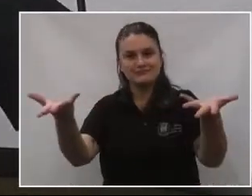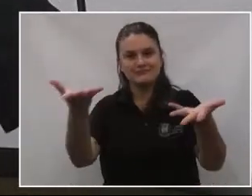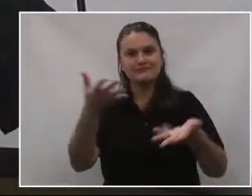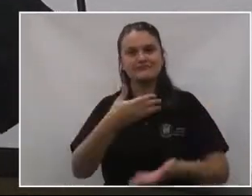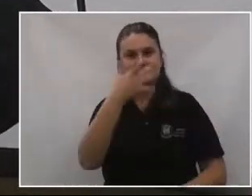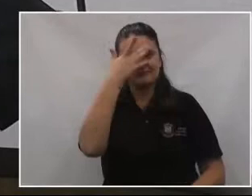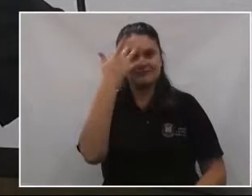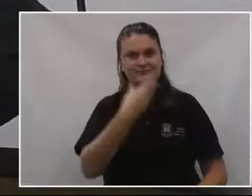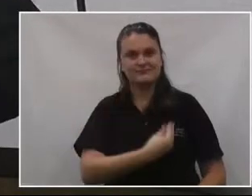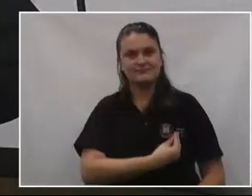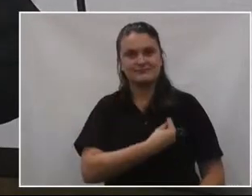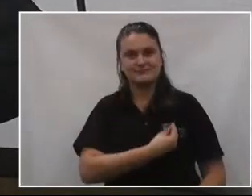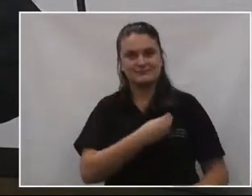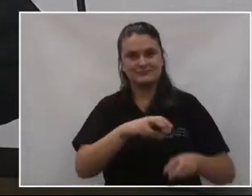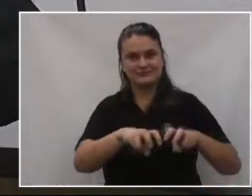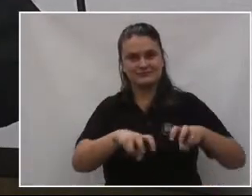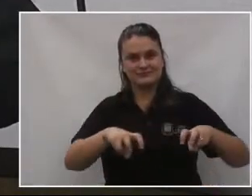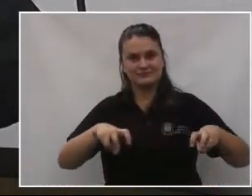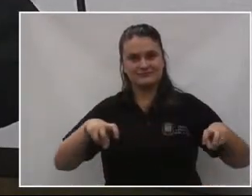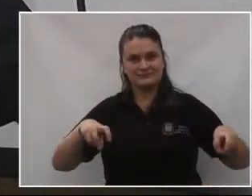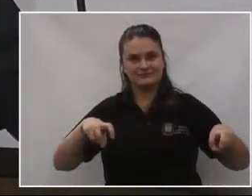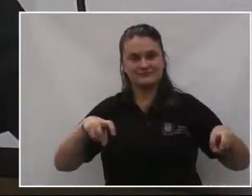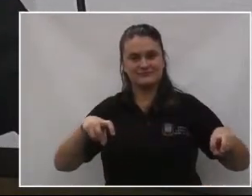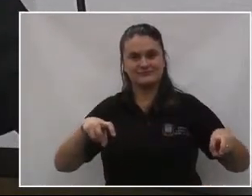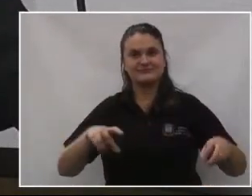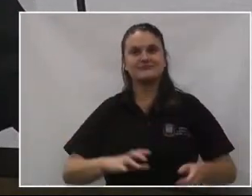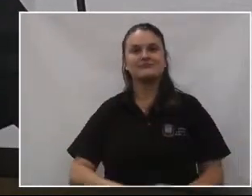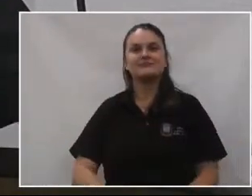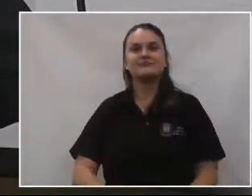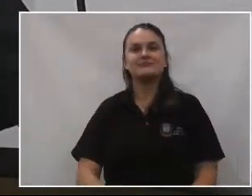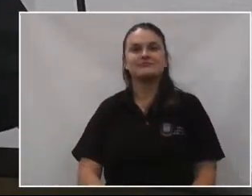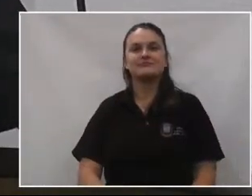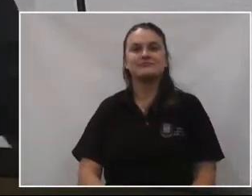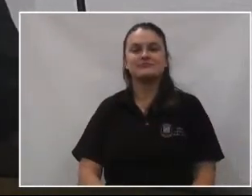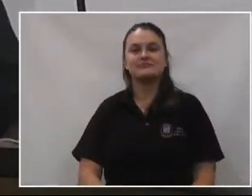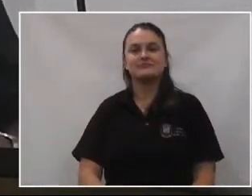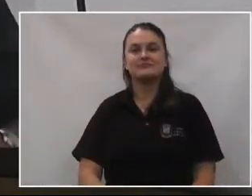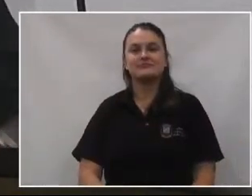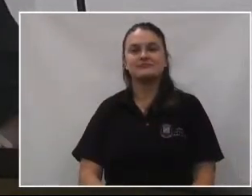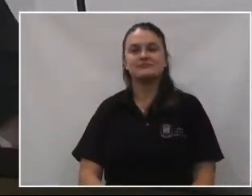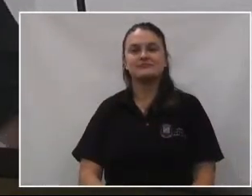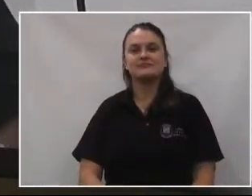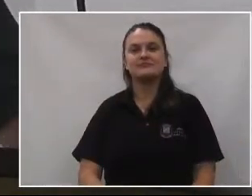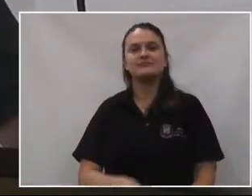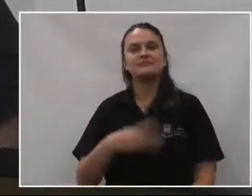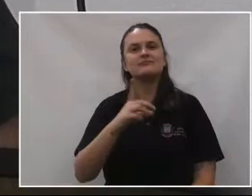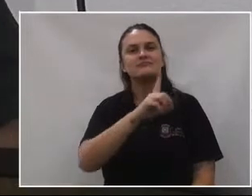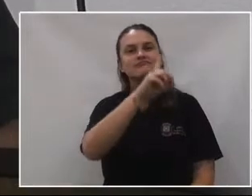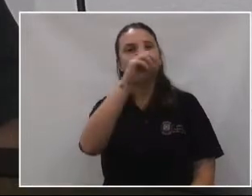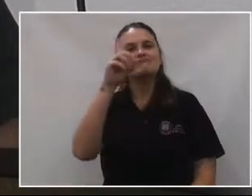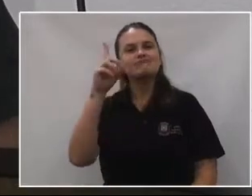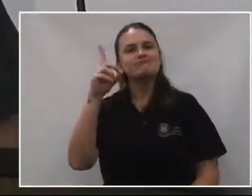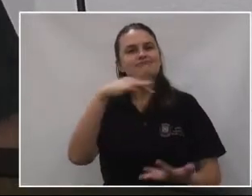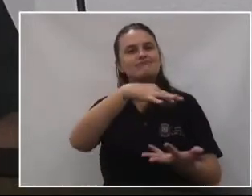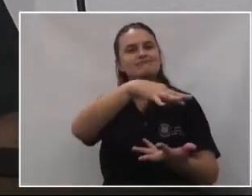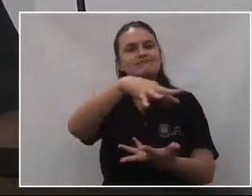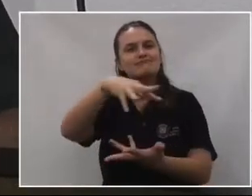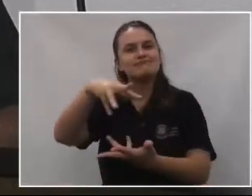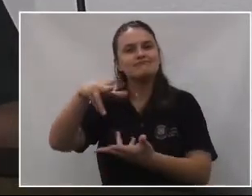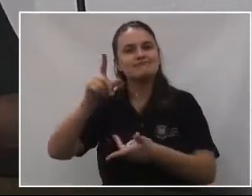presente, referente ao Dia Mundial do Escoteiro.